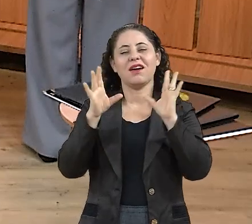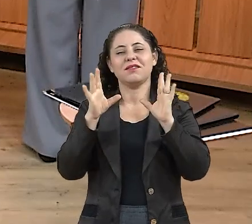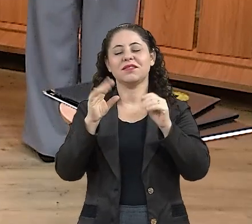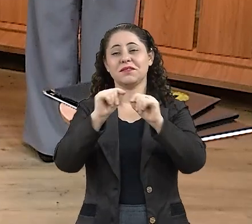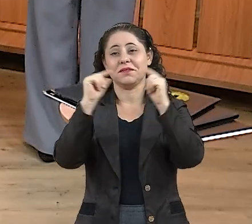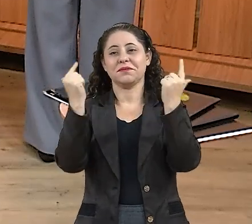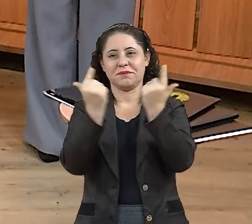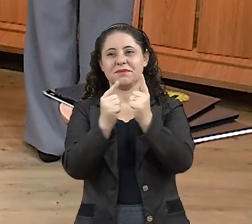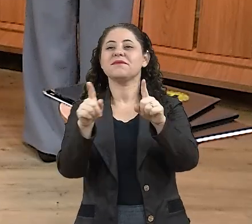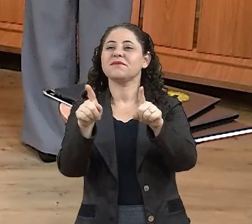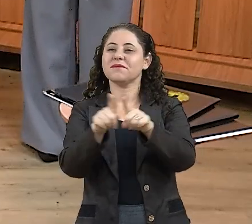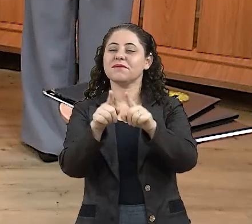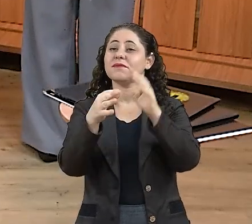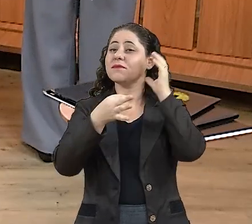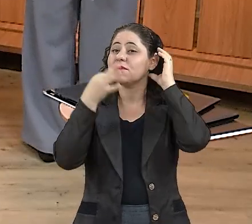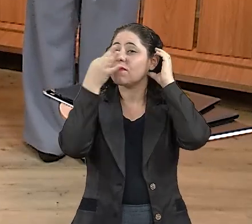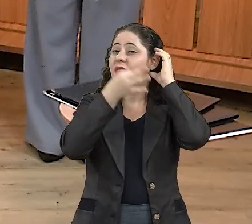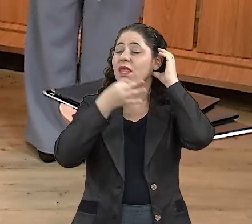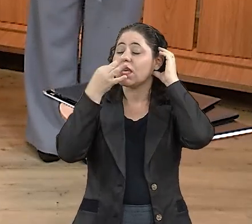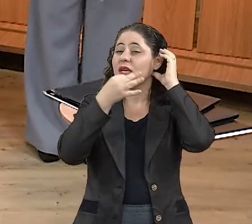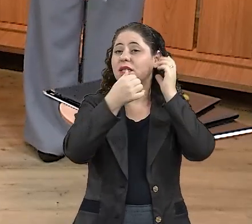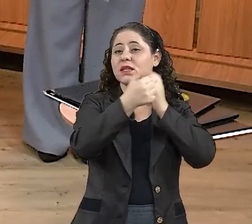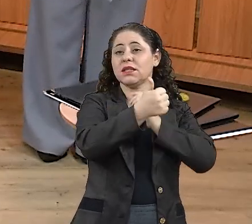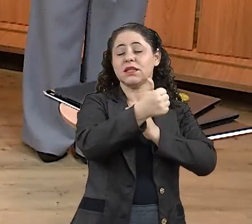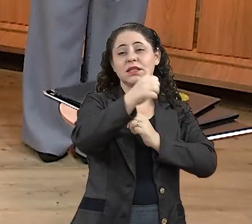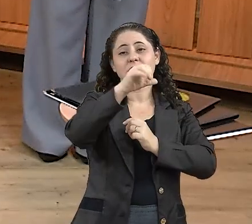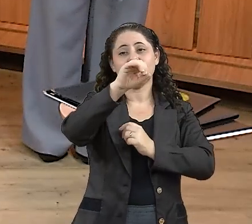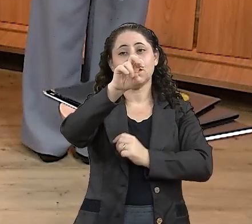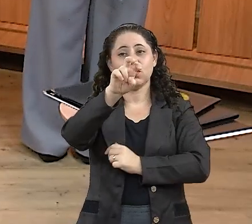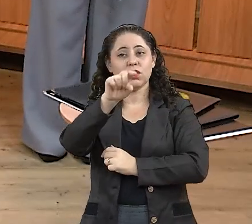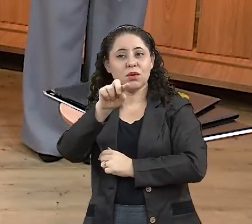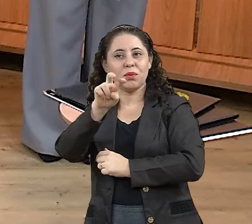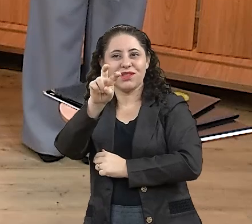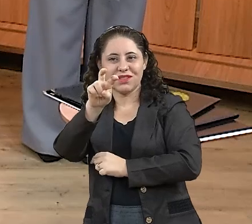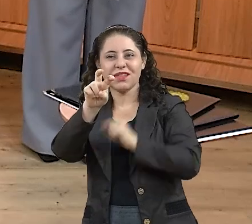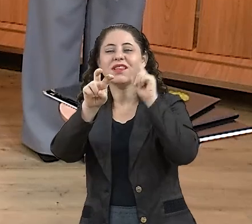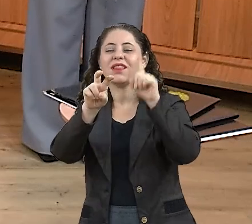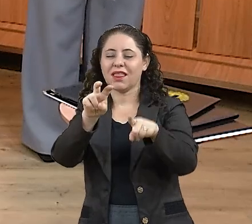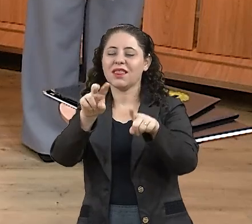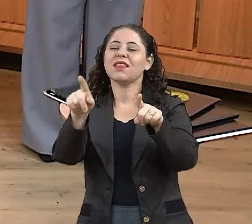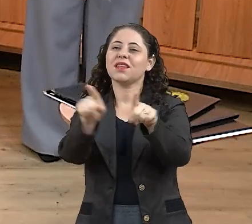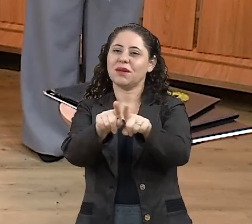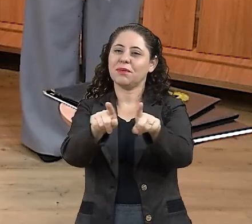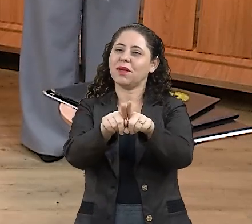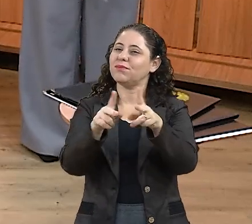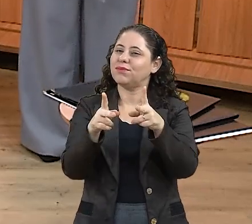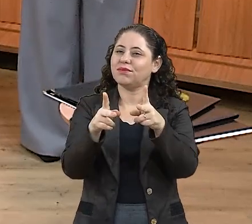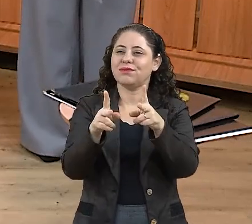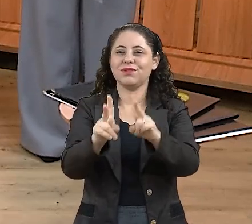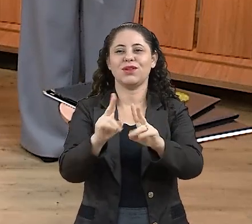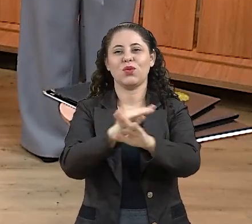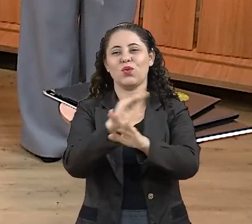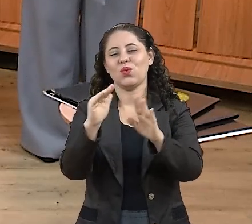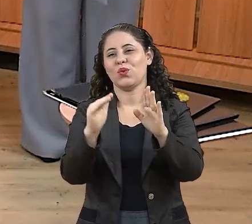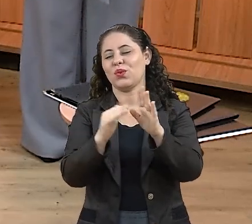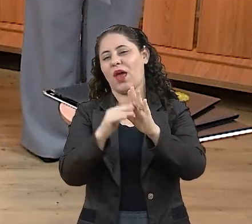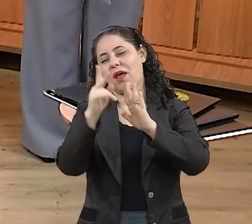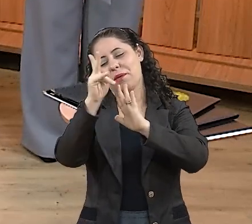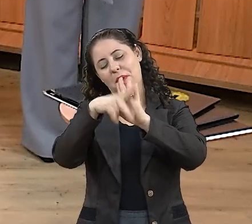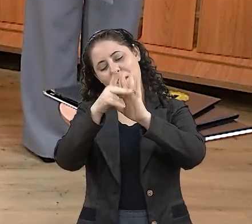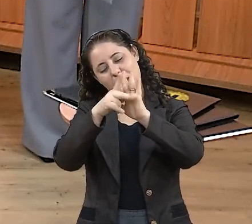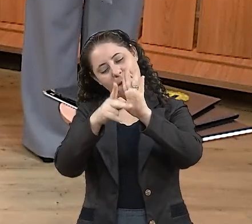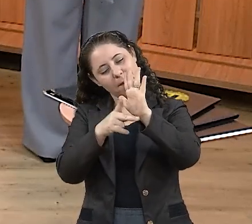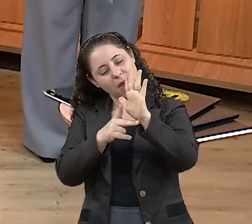Isso aí. A Assembleia Legislativa também tem a rádio FM 105.5. Lá você vai continuar acompanhando a nossa